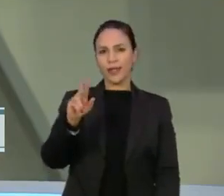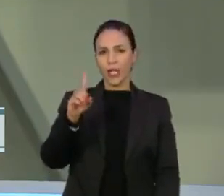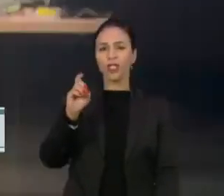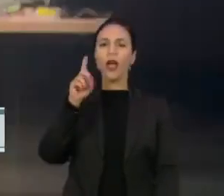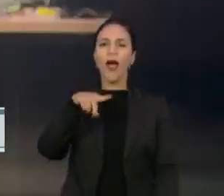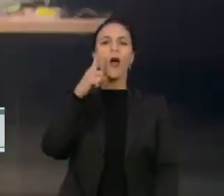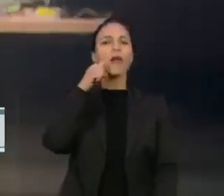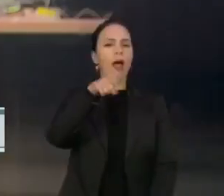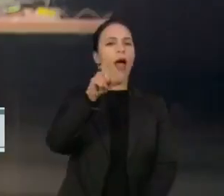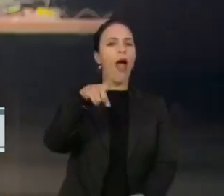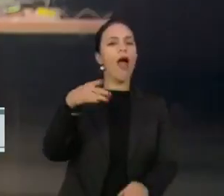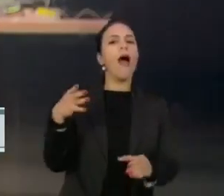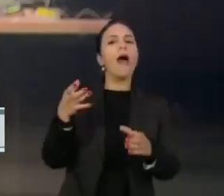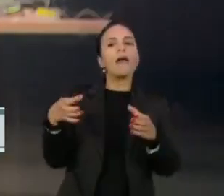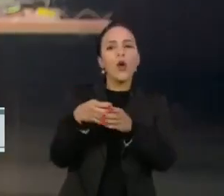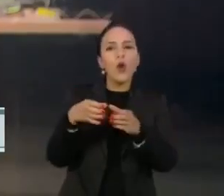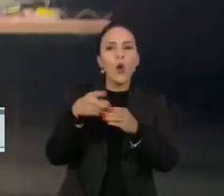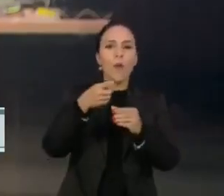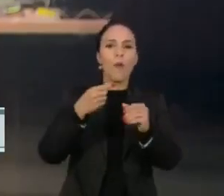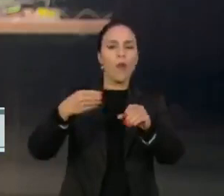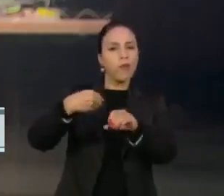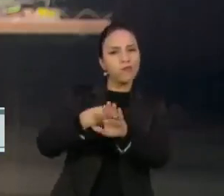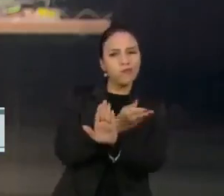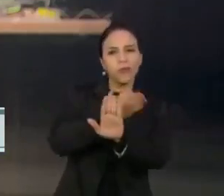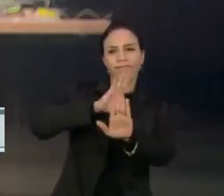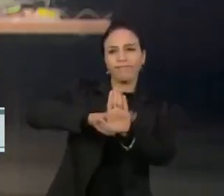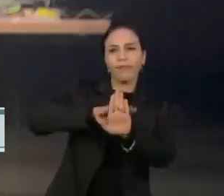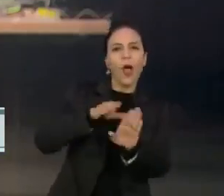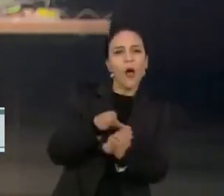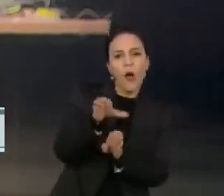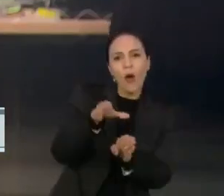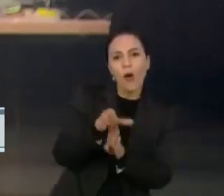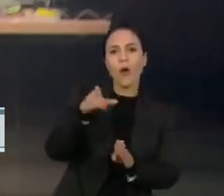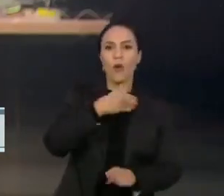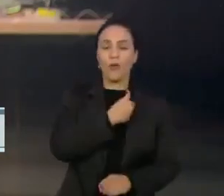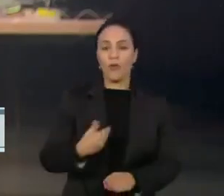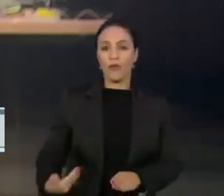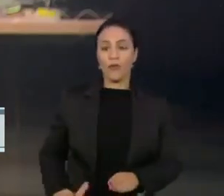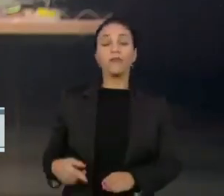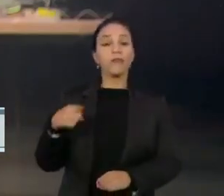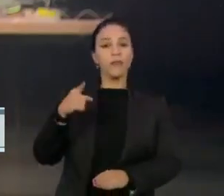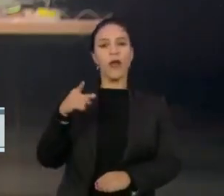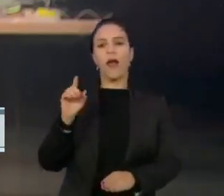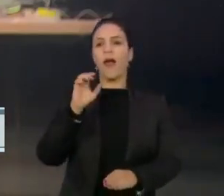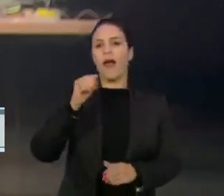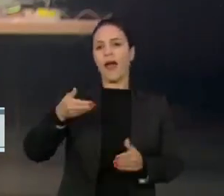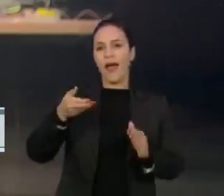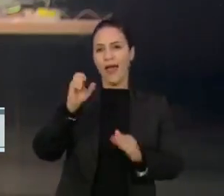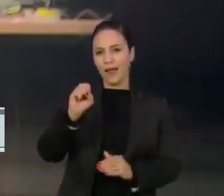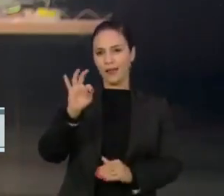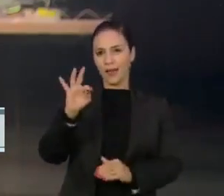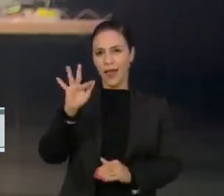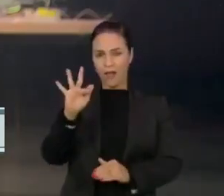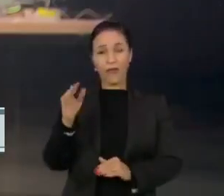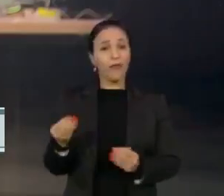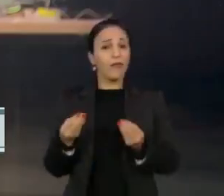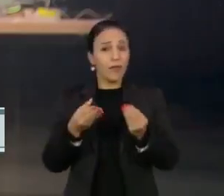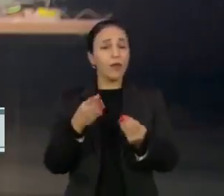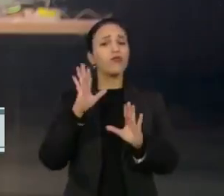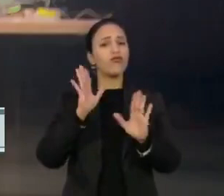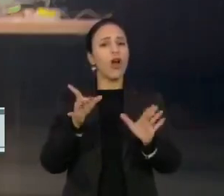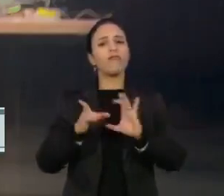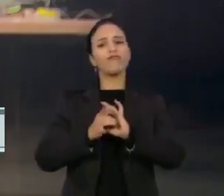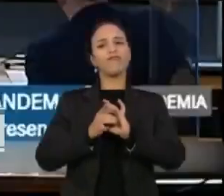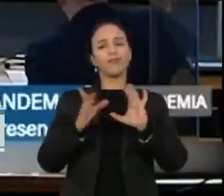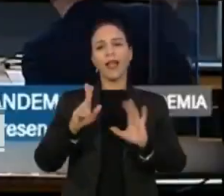paralelo. Ele faz uso do habeas corpus concedido pelo Supremo Tribunal Federal e não responde aos questionamentos dos